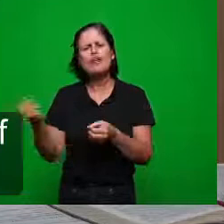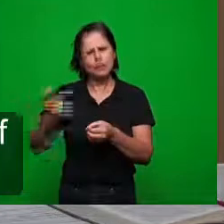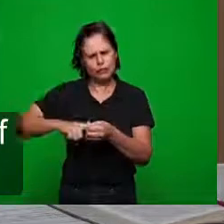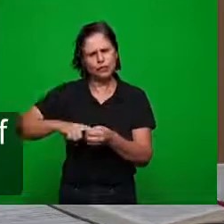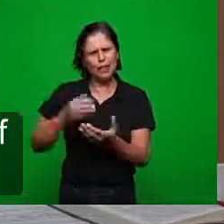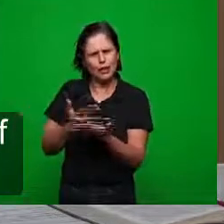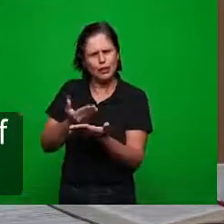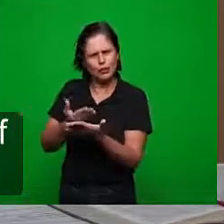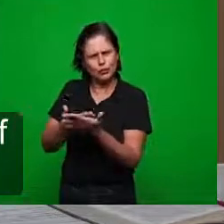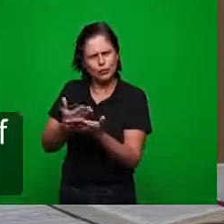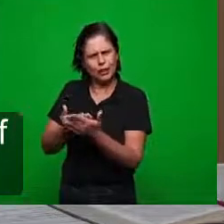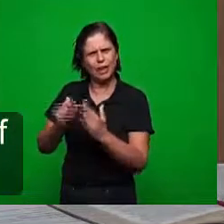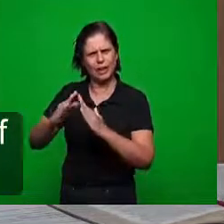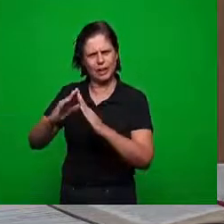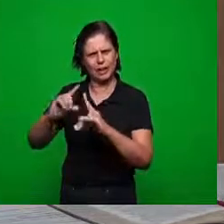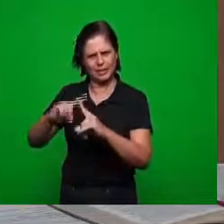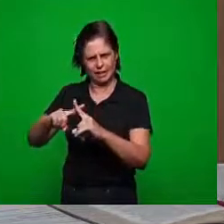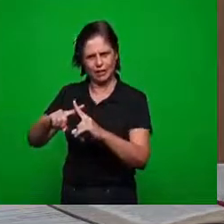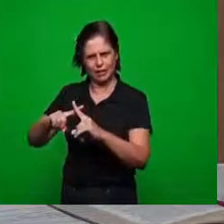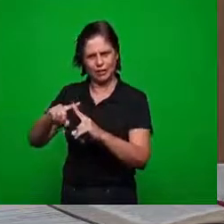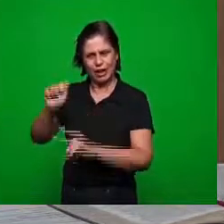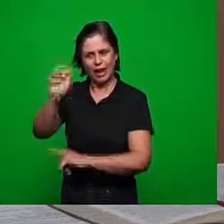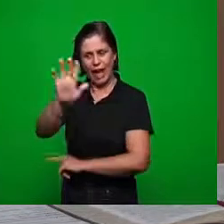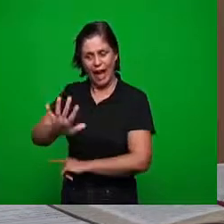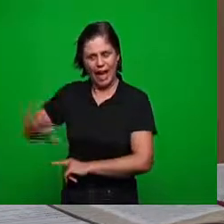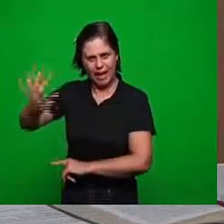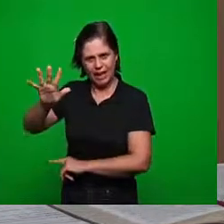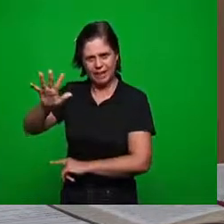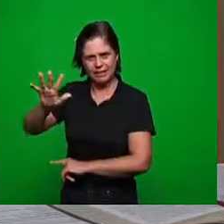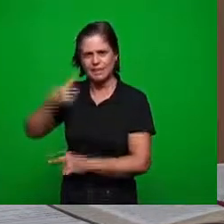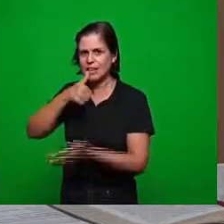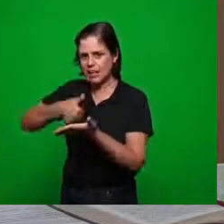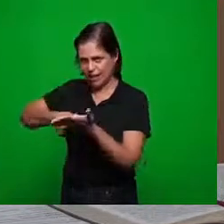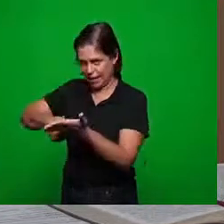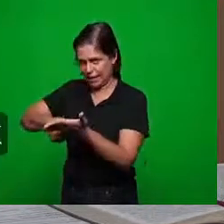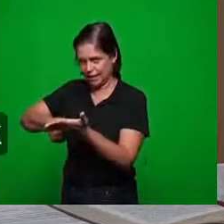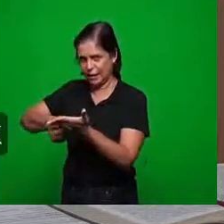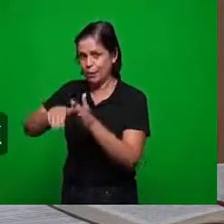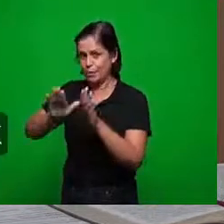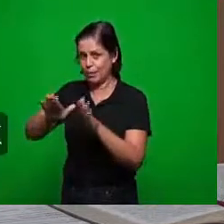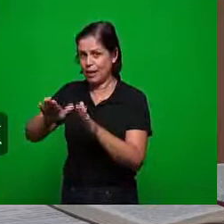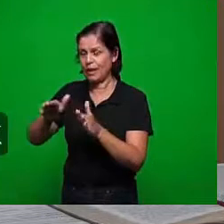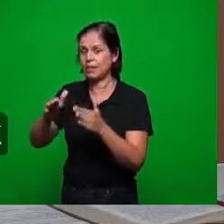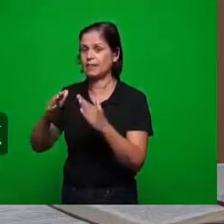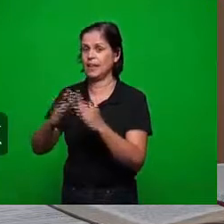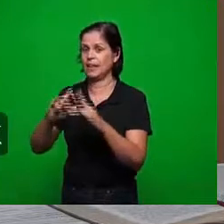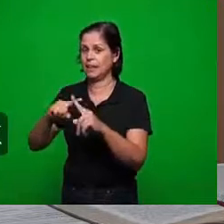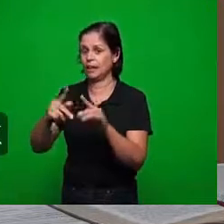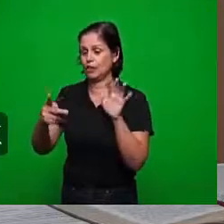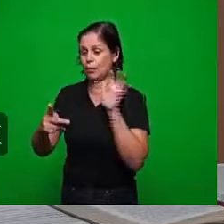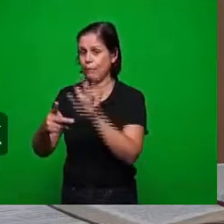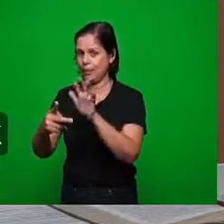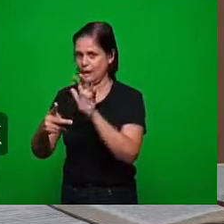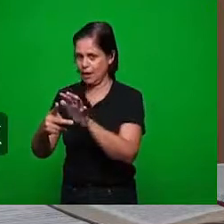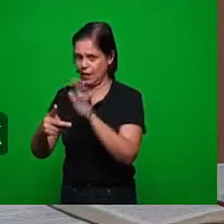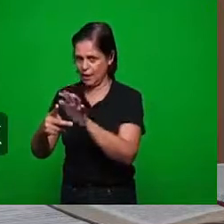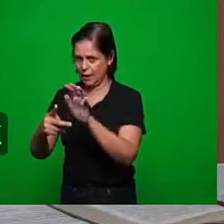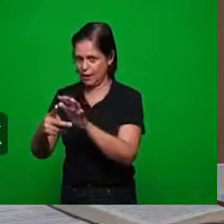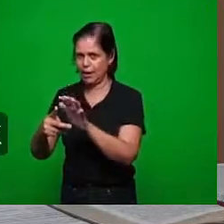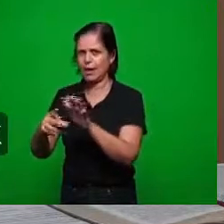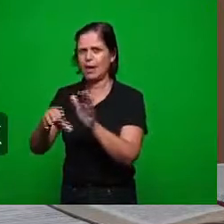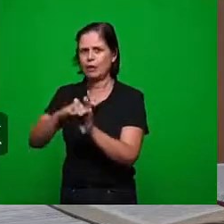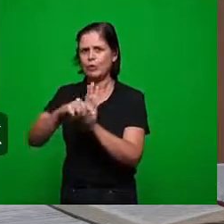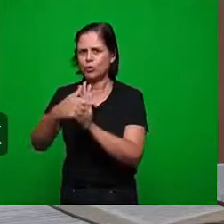às igrejas da ásia e aqui nós estamos identificando a carta pérgamo do capítulo 2 verso 12 ao verso